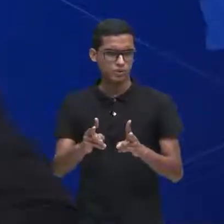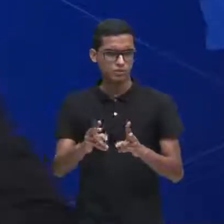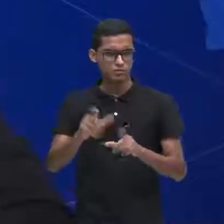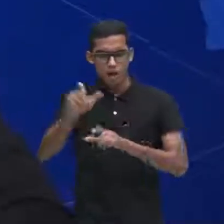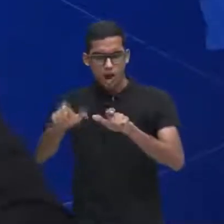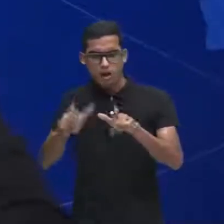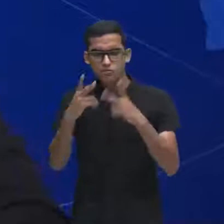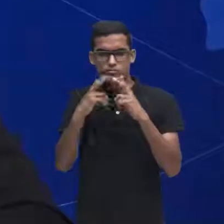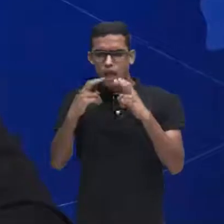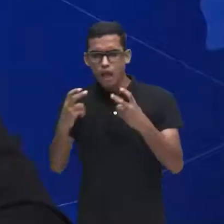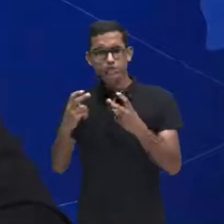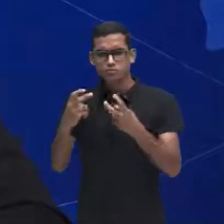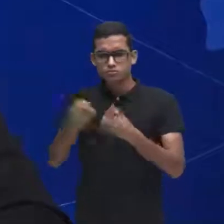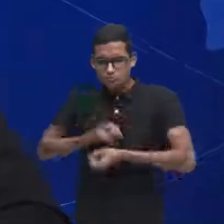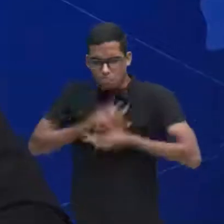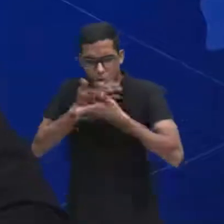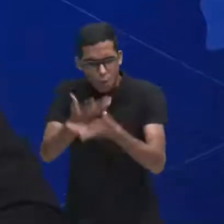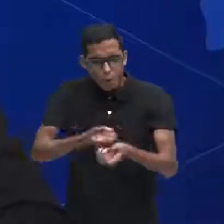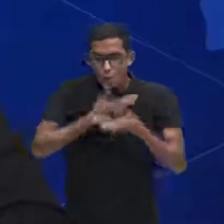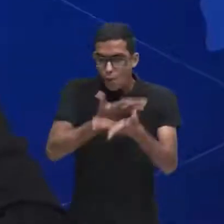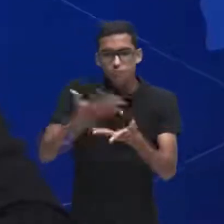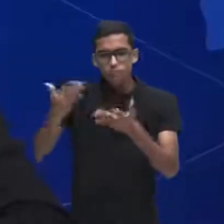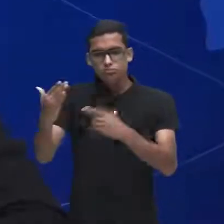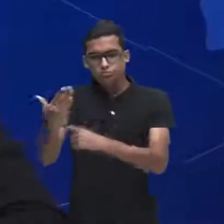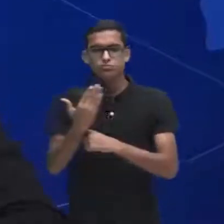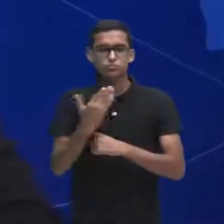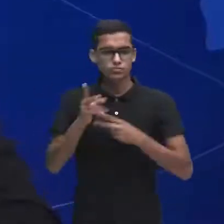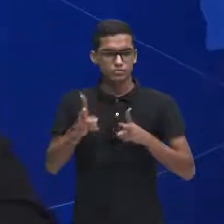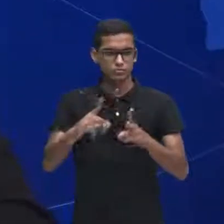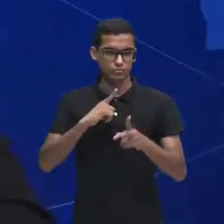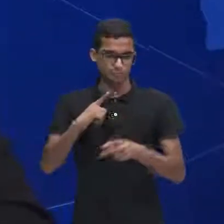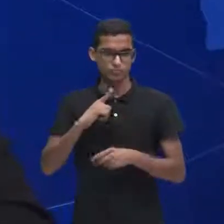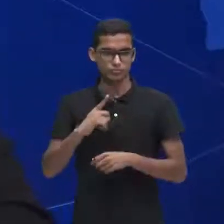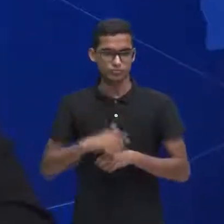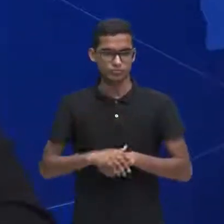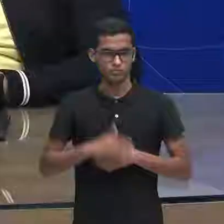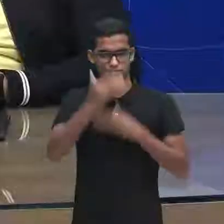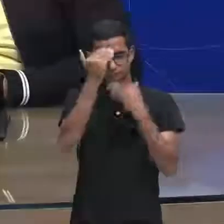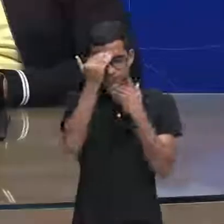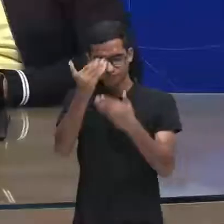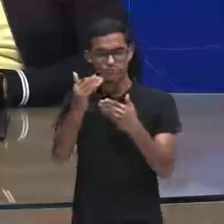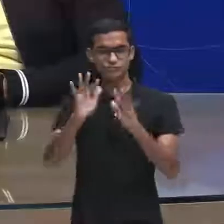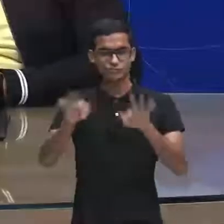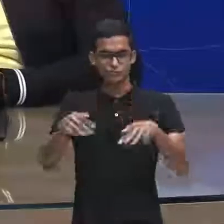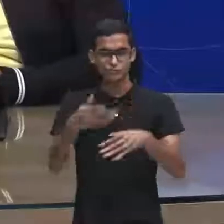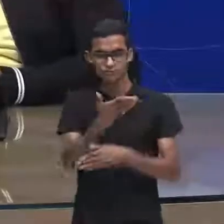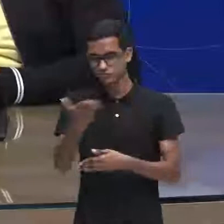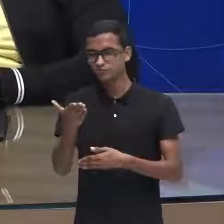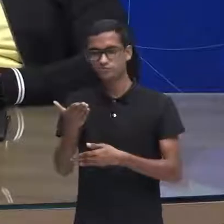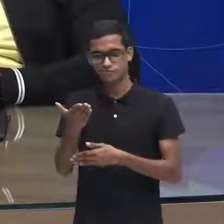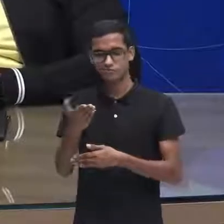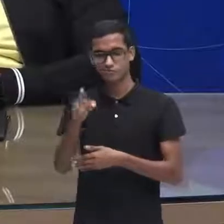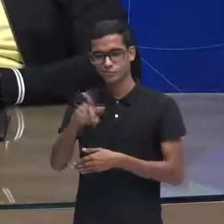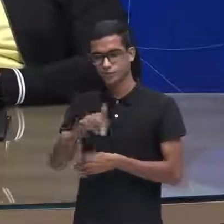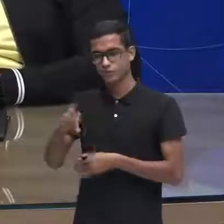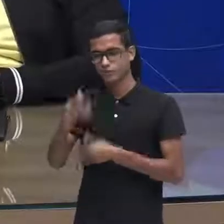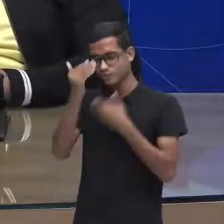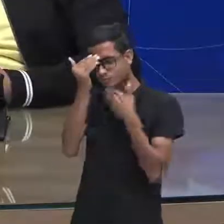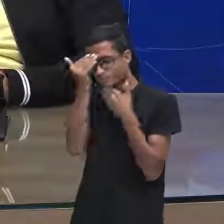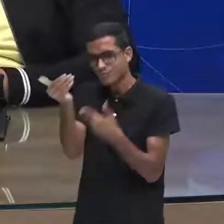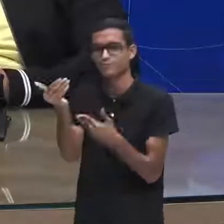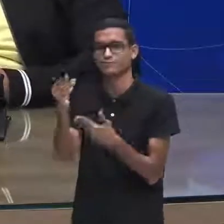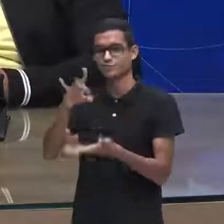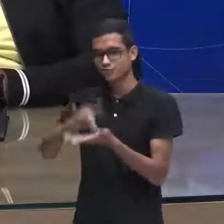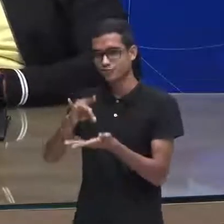para alguém que a gente também está aí para te ajudar eu encerro agradecendo muito a sua participação professor é uma honra